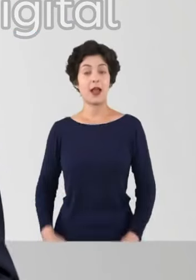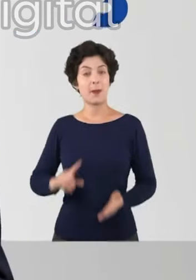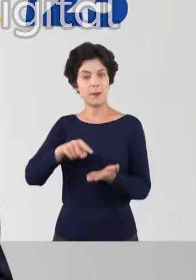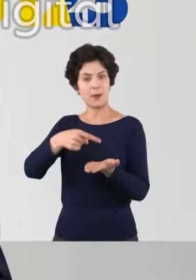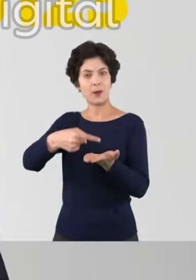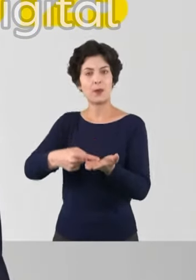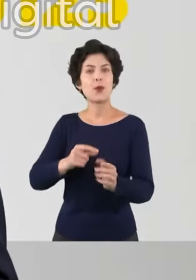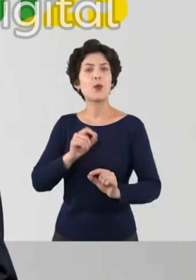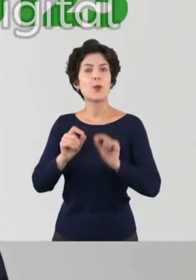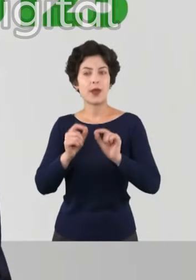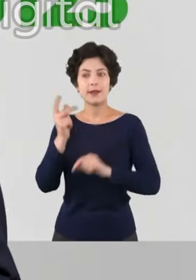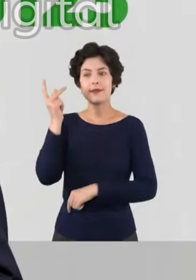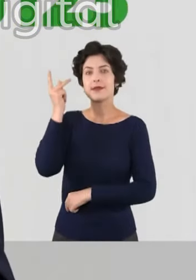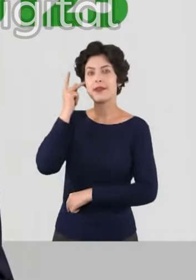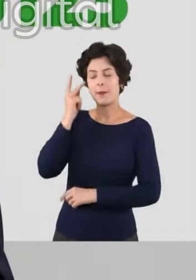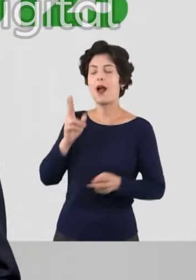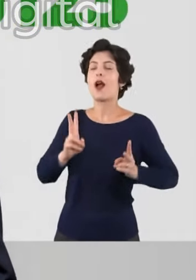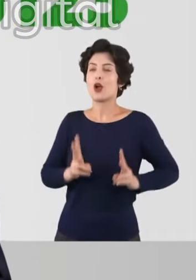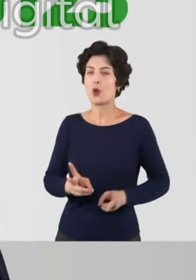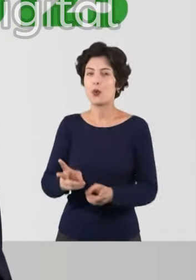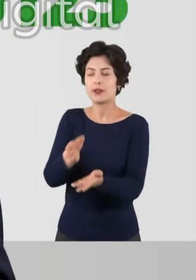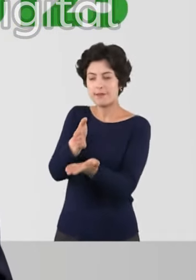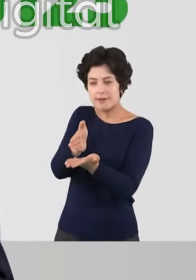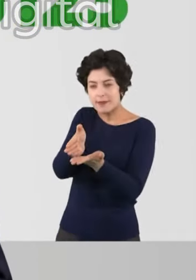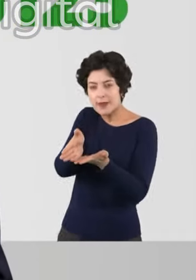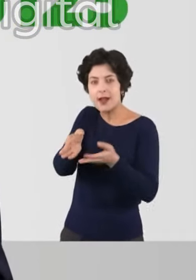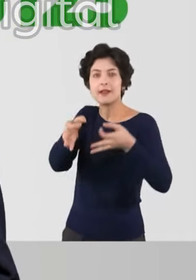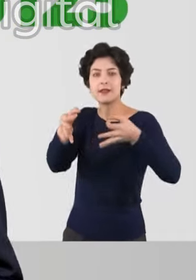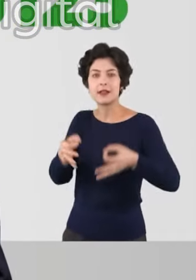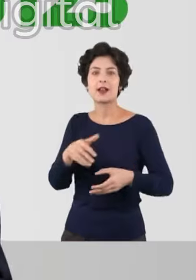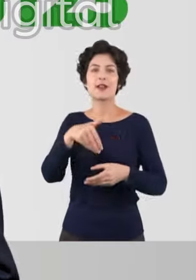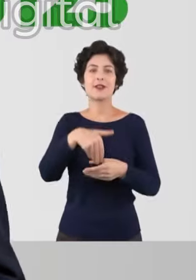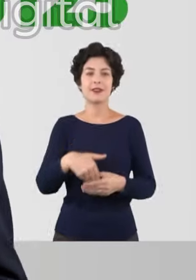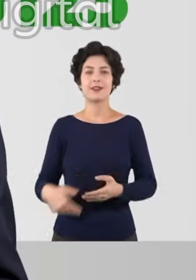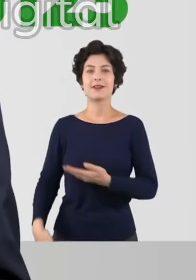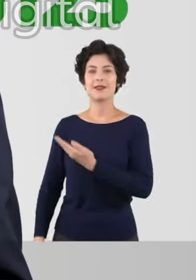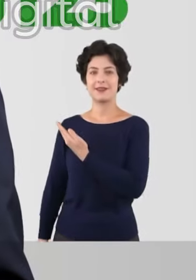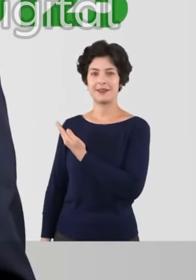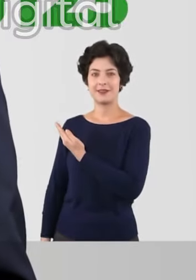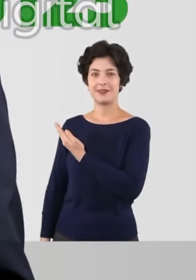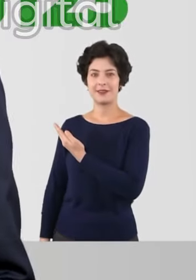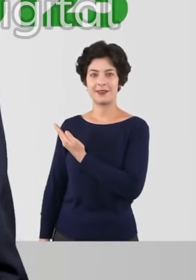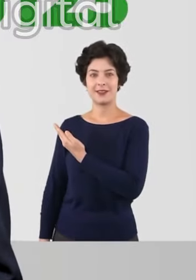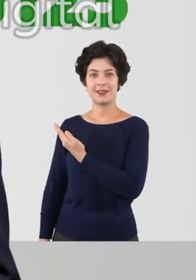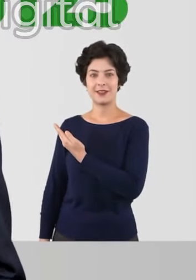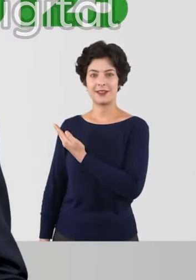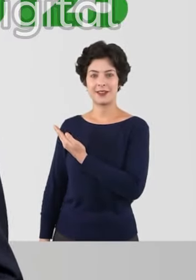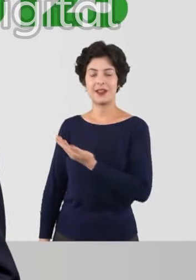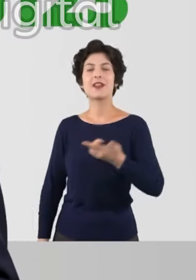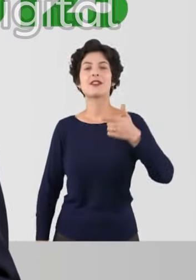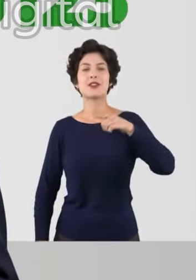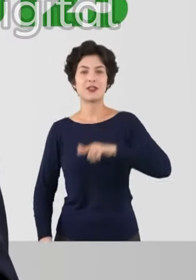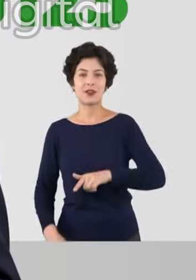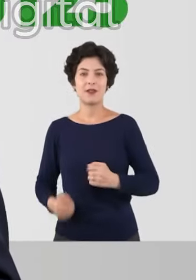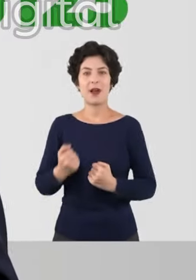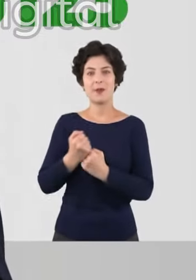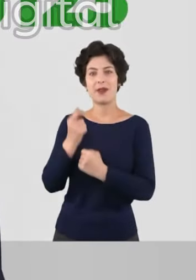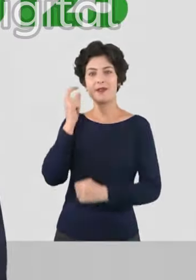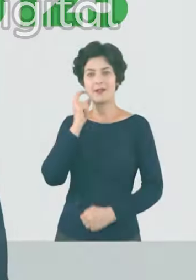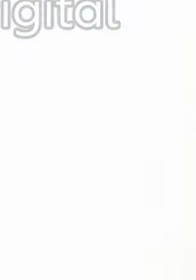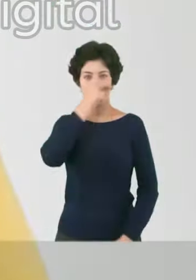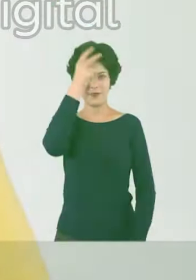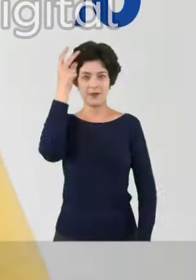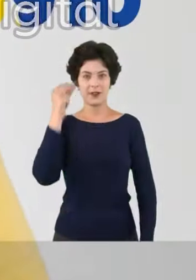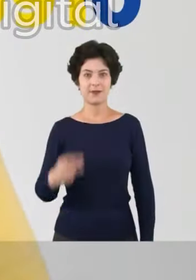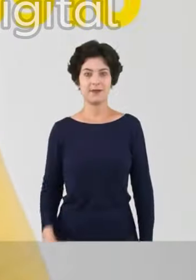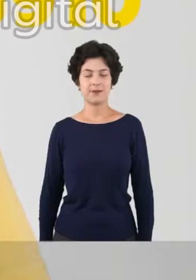Meu compromisso é fazer São Paulo continuar na direção certa. Vote 15, 1, 2, 3. Mara Luz, outra vez, com Ricardo Nunes,